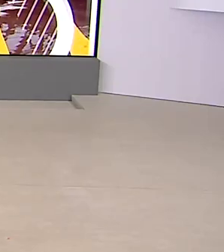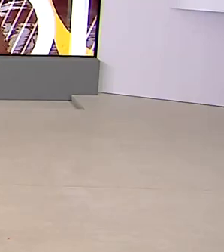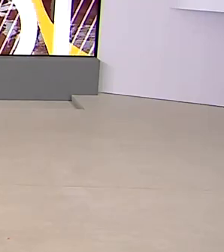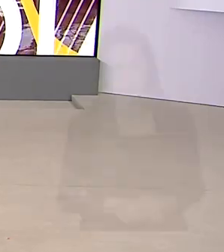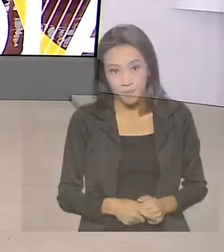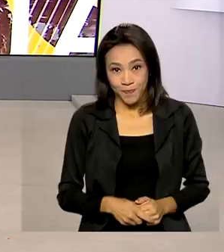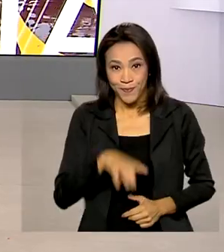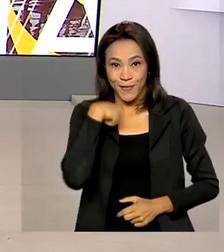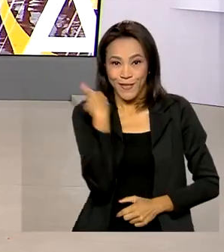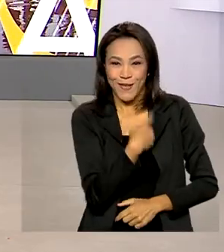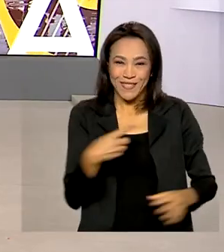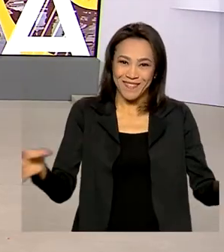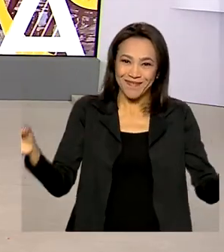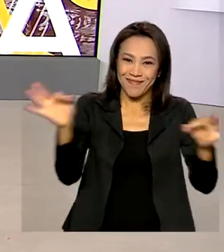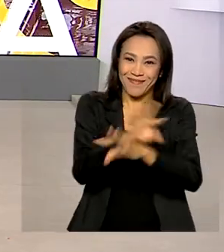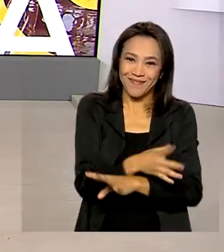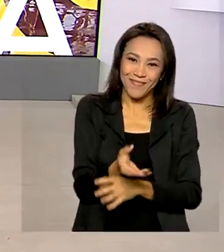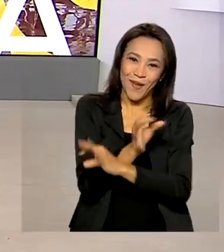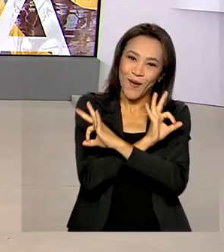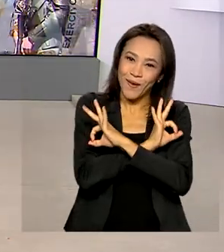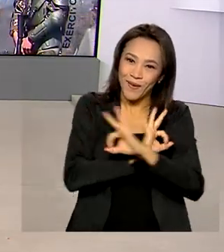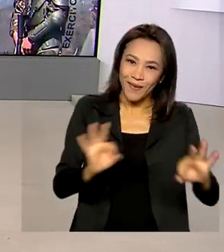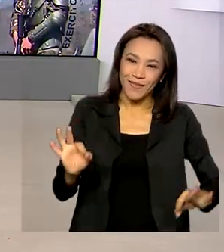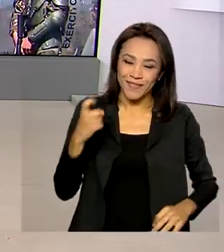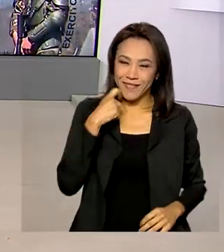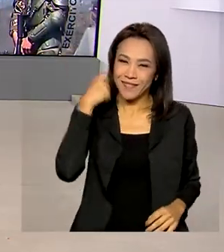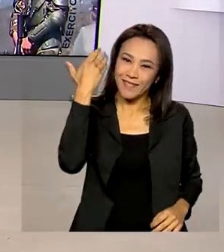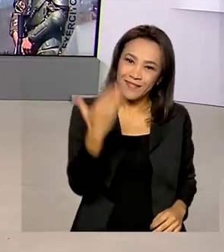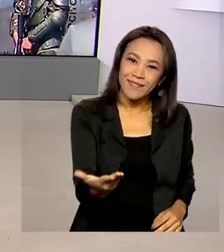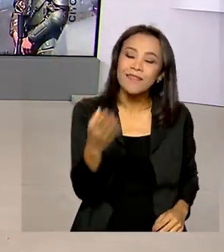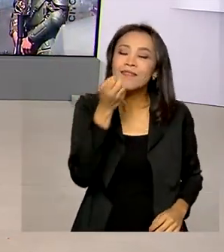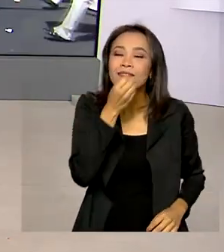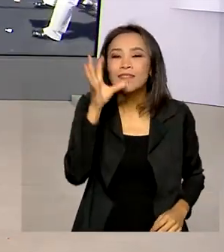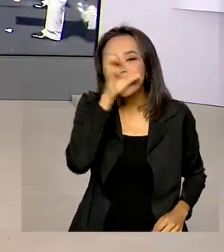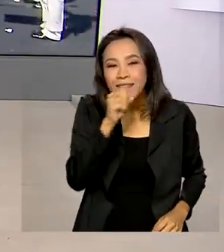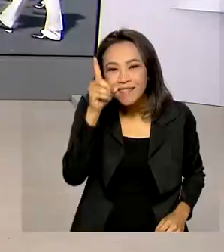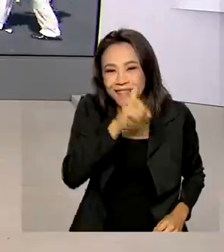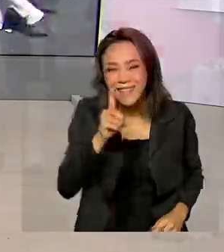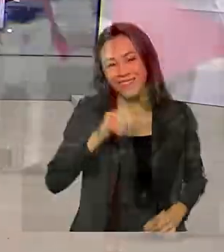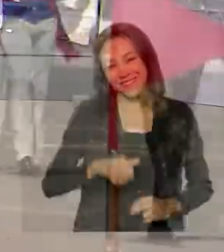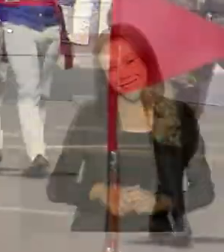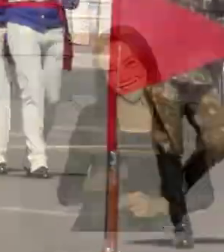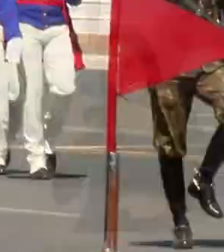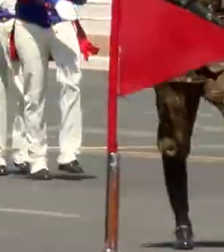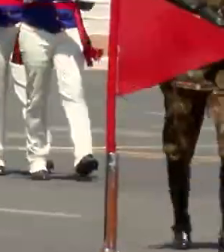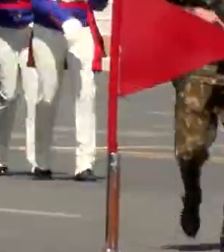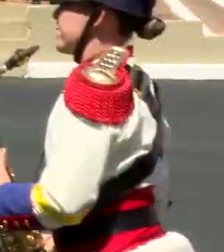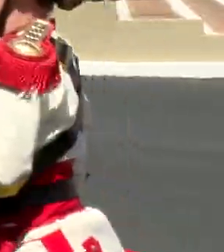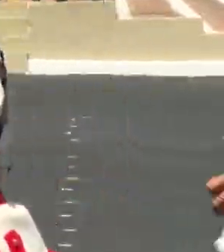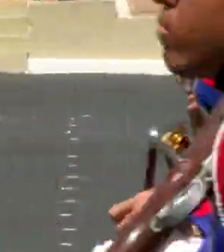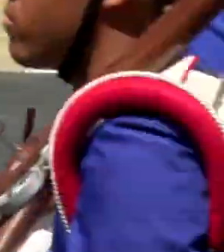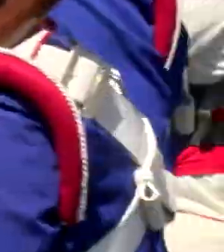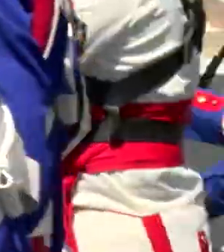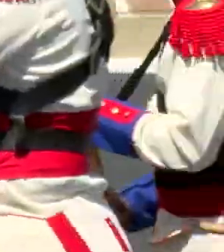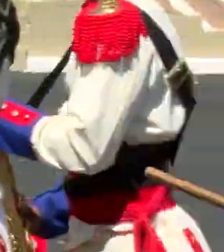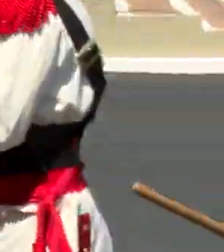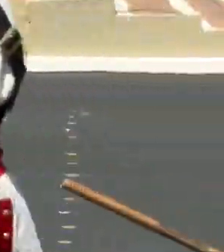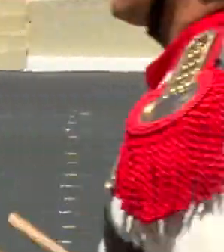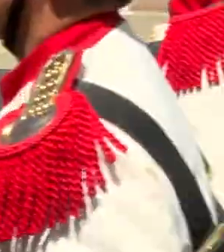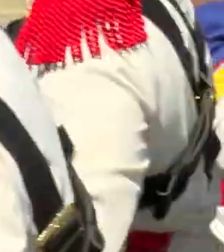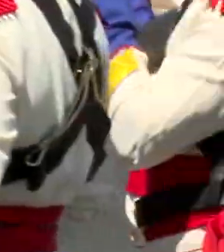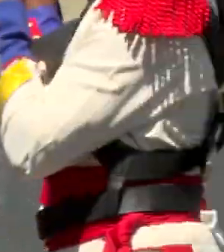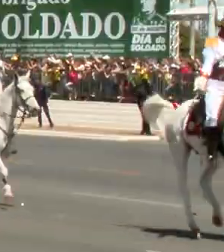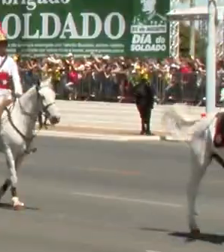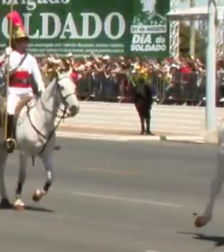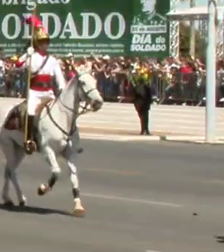E a gente fica por aqui, uma ótima sexta-feira para você, um bom final de semana. Tchau! Tchau! Tchau!